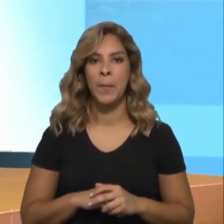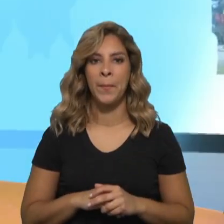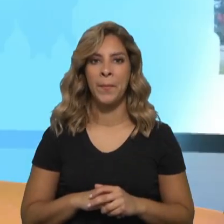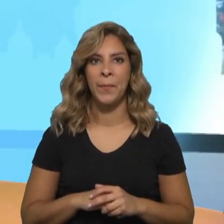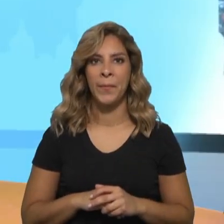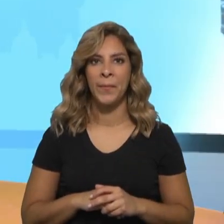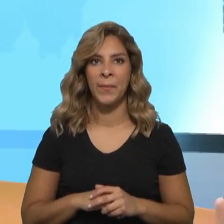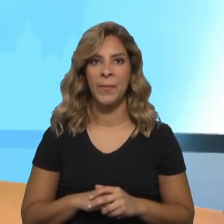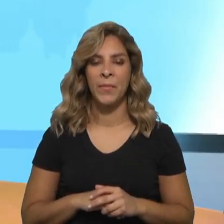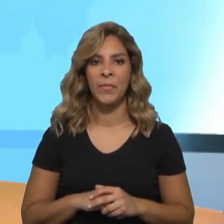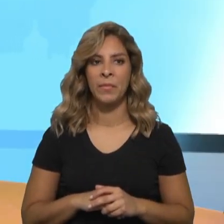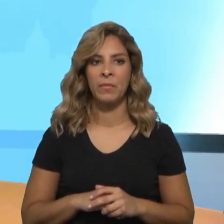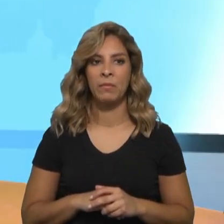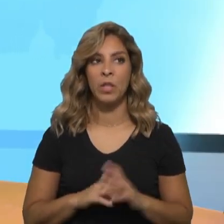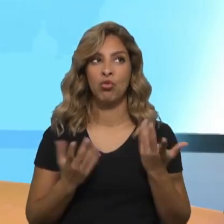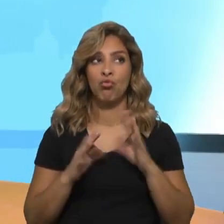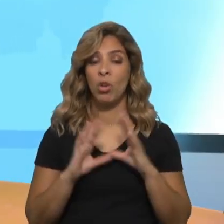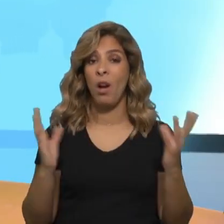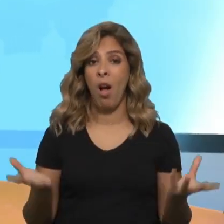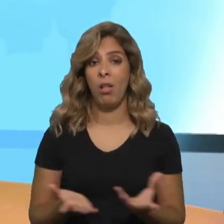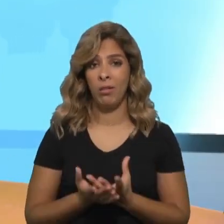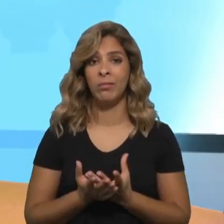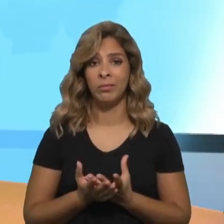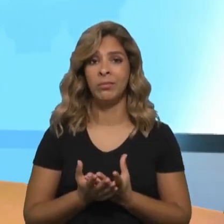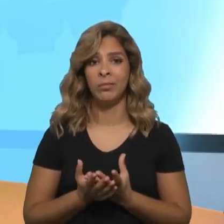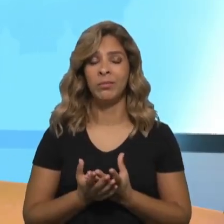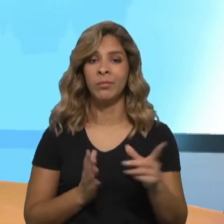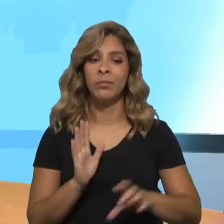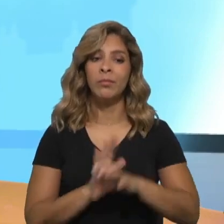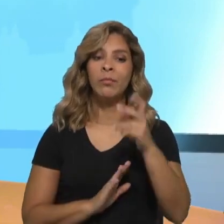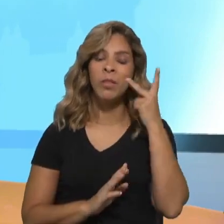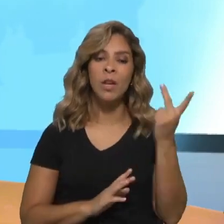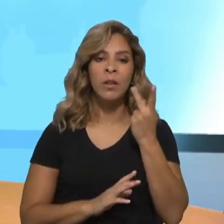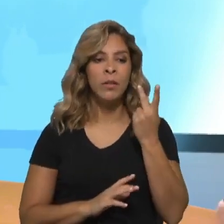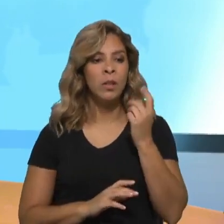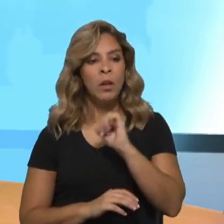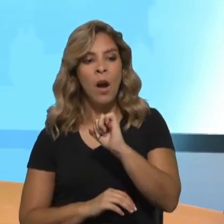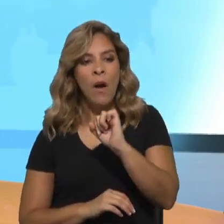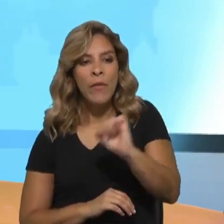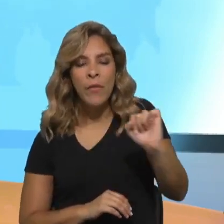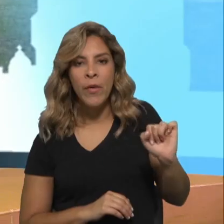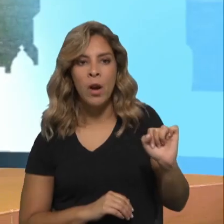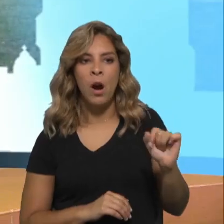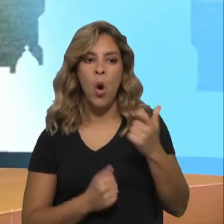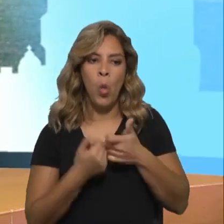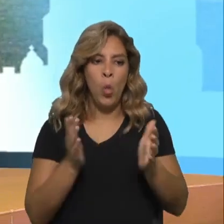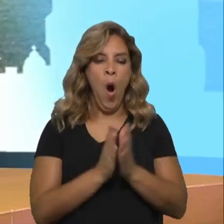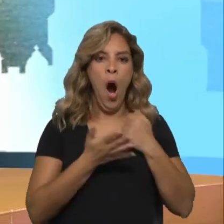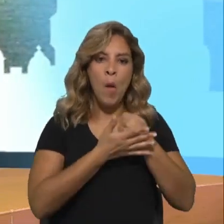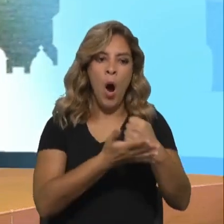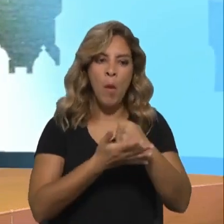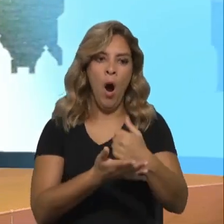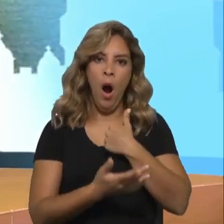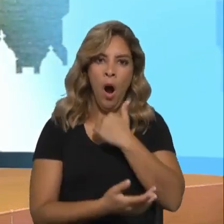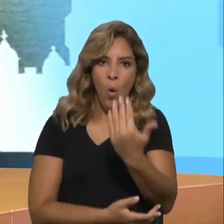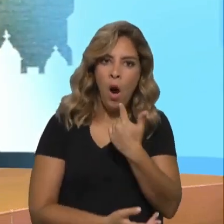de forma mais ampla possível, ter as suas condições de vida apoiadas por todos. De facto, um dos